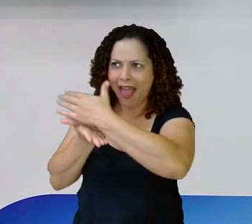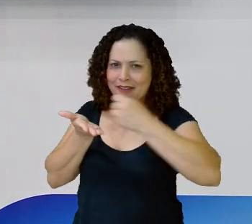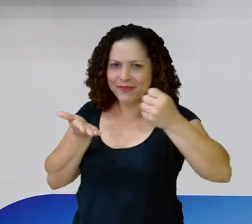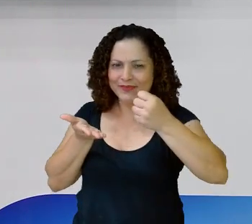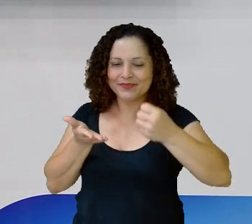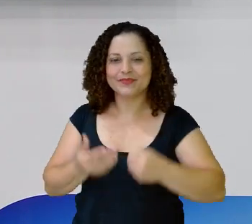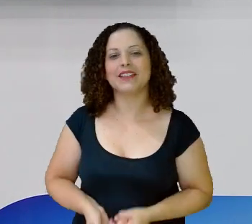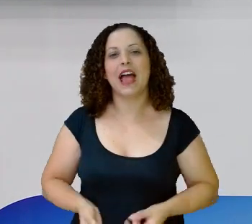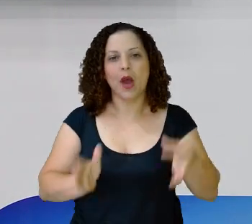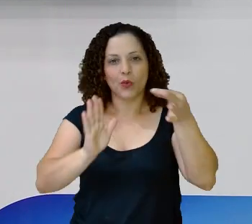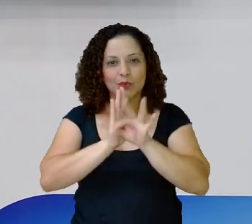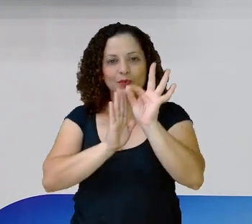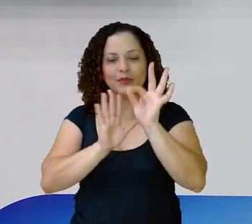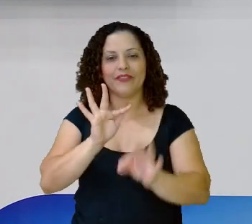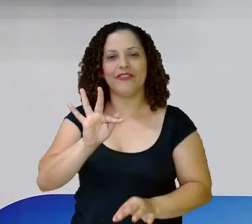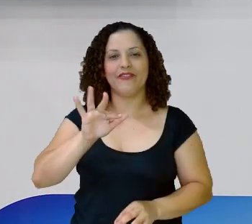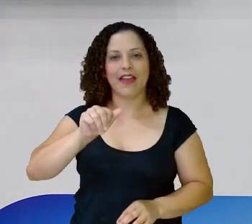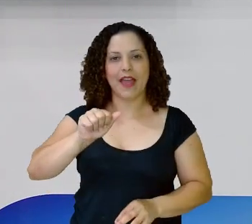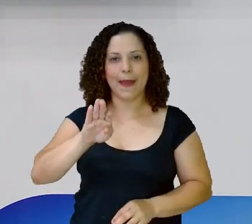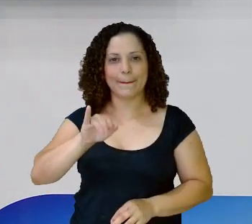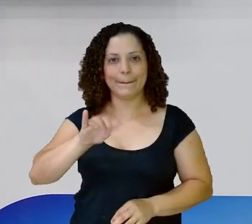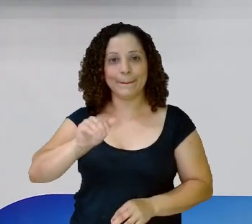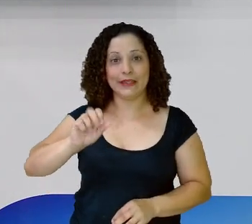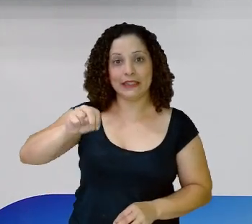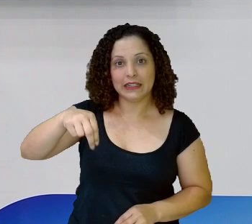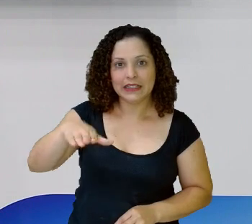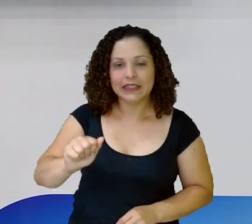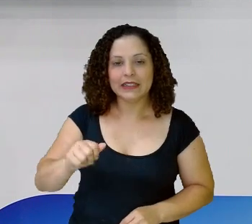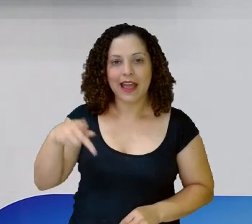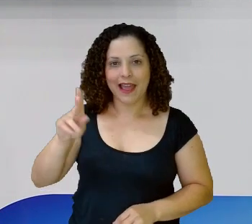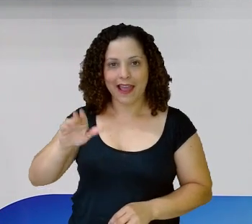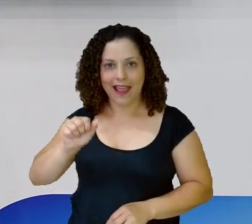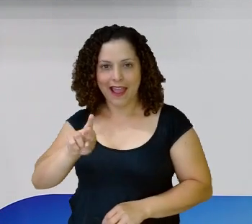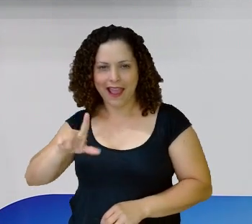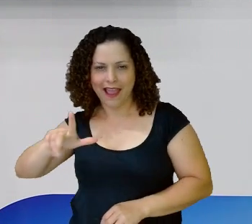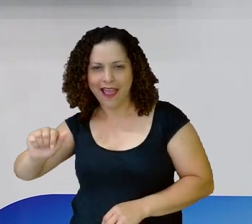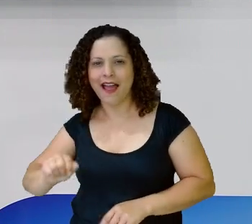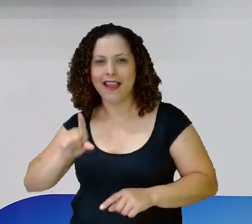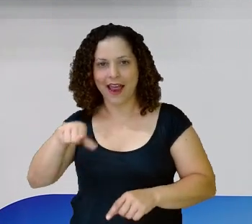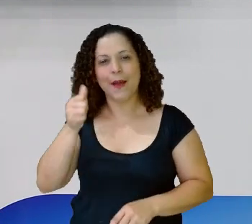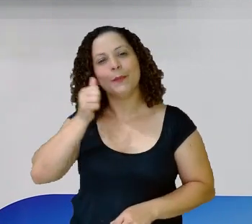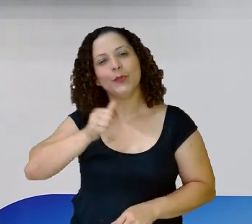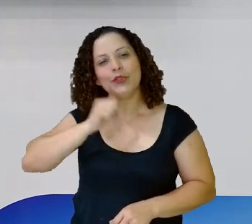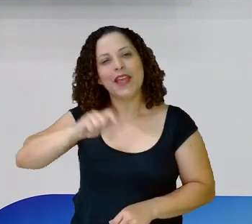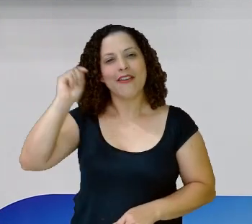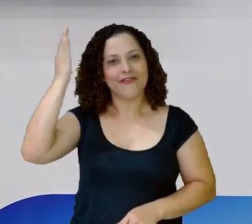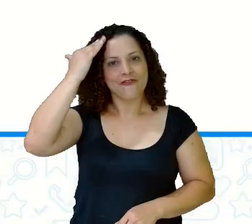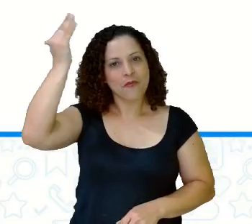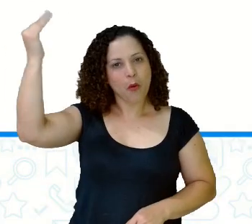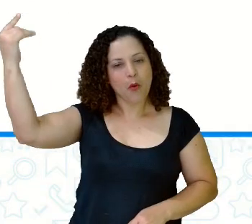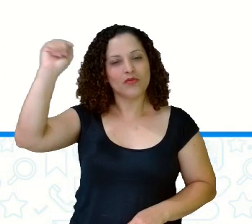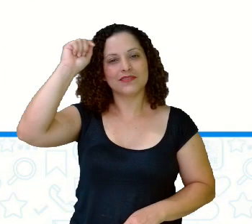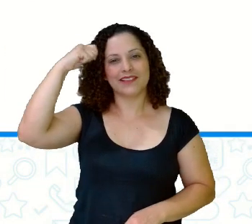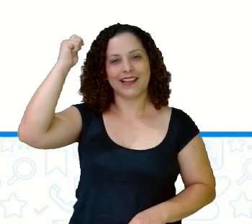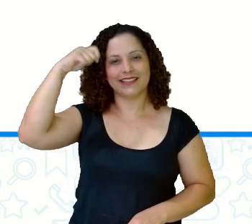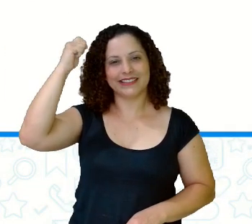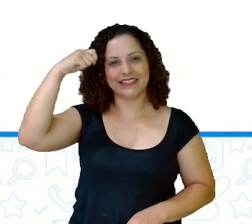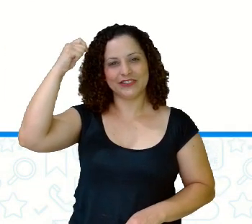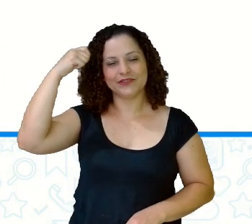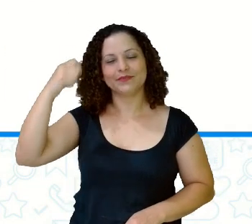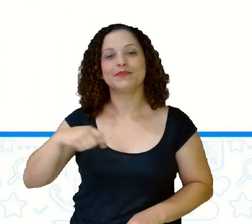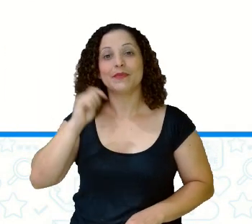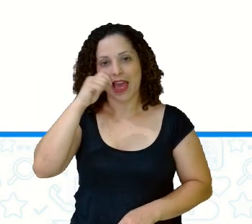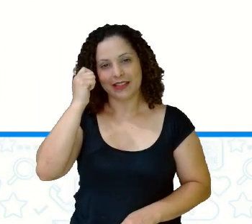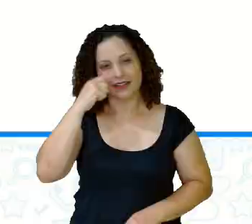Fabiana Carla, né, que é aquela atriz, pronto! O livro é dela e as ilustrações de Rosinha.